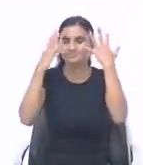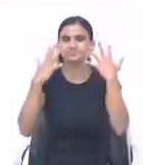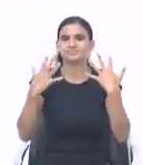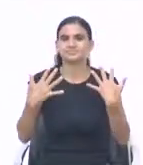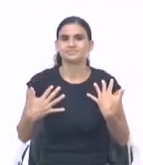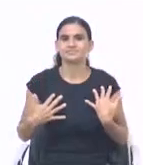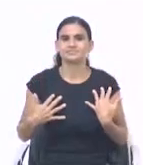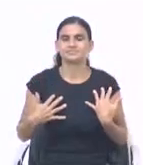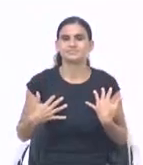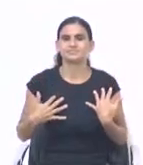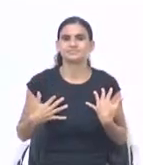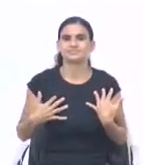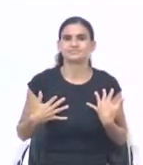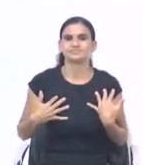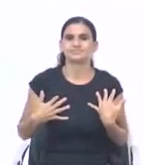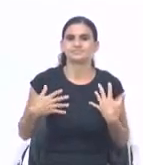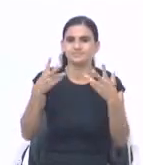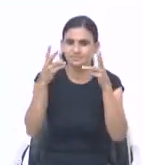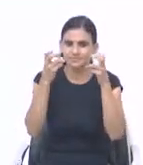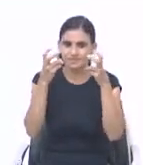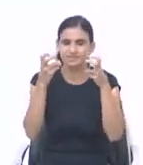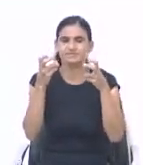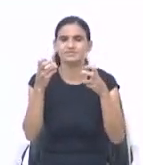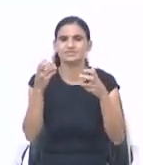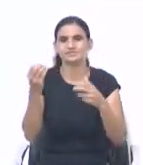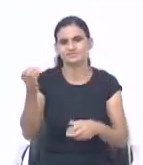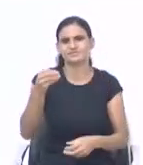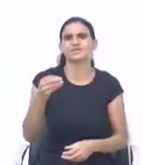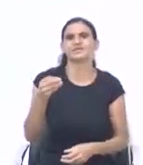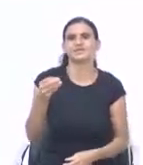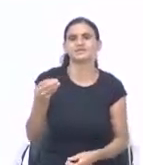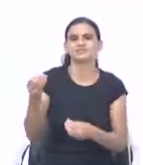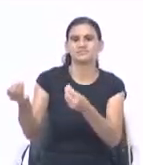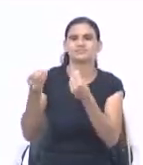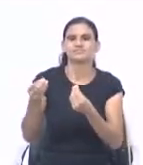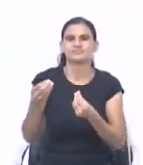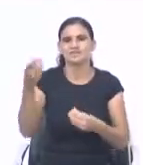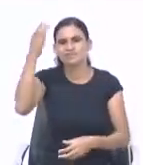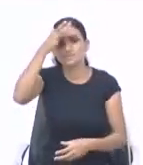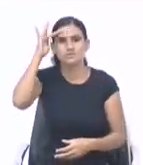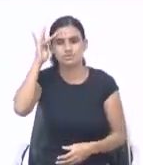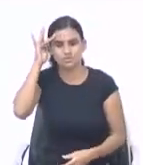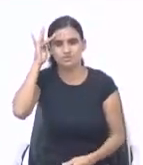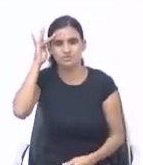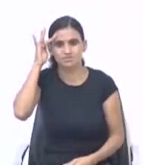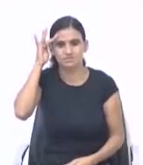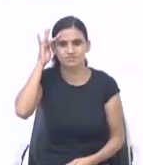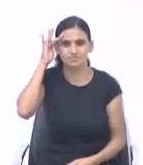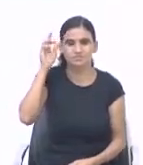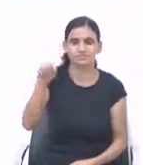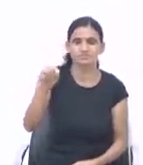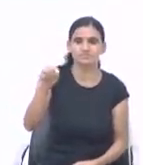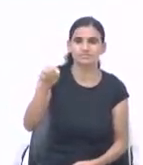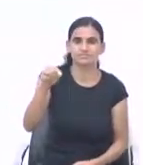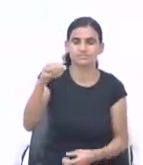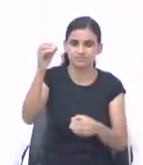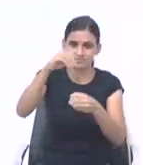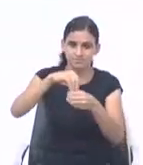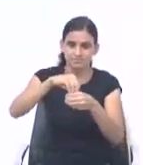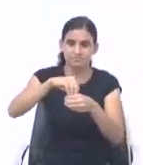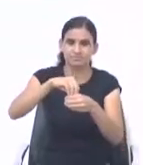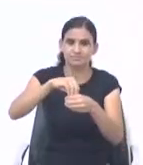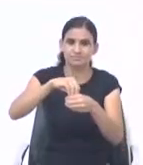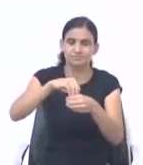ela atrai. A graça, ela atrai as pessoas. E justamente através da oferta,